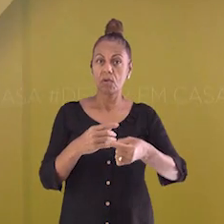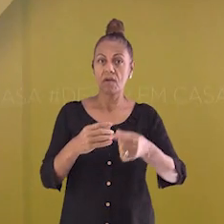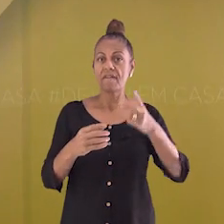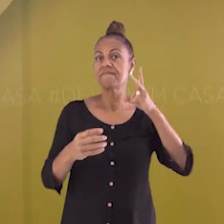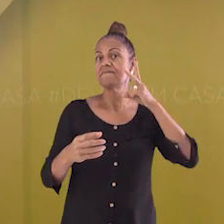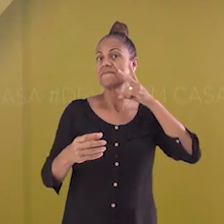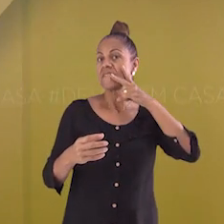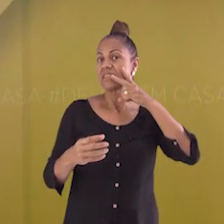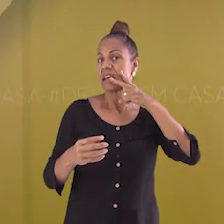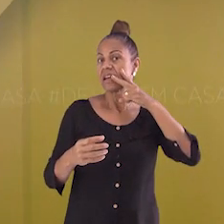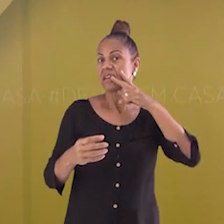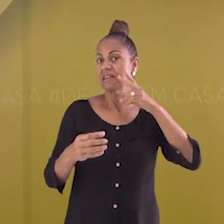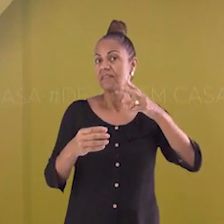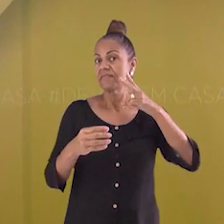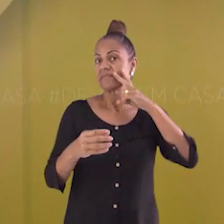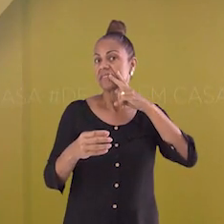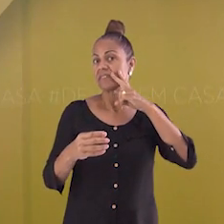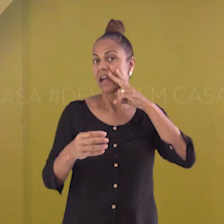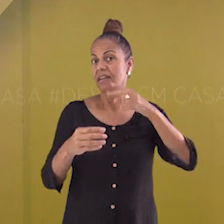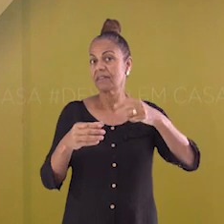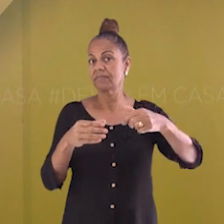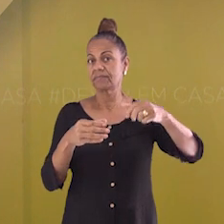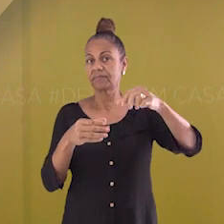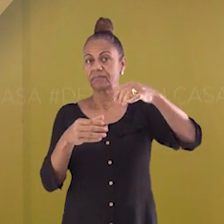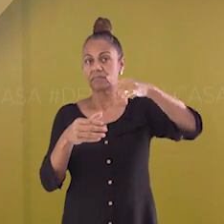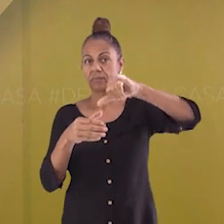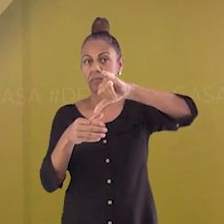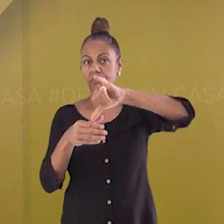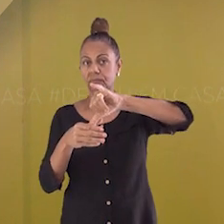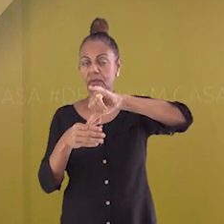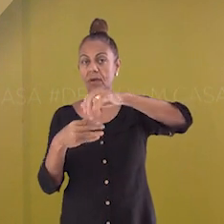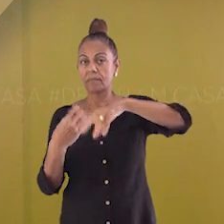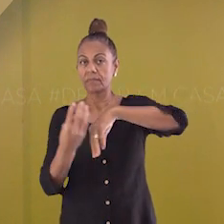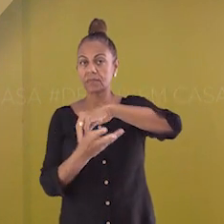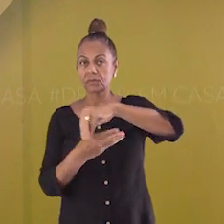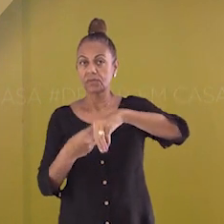Veja só. Eu produzi uma mistura.